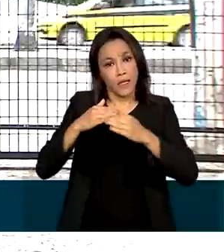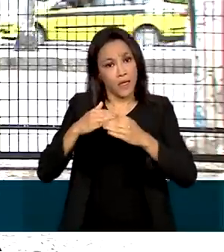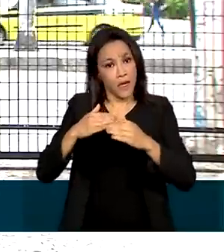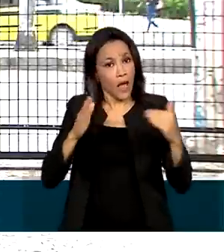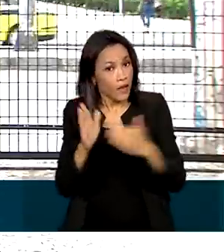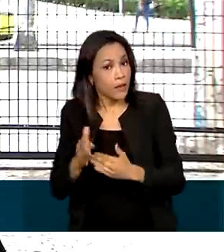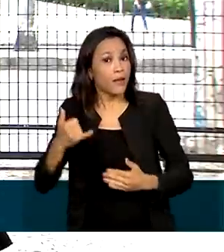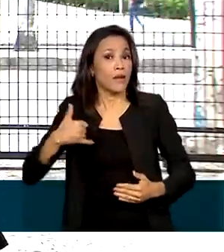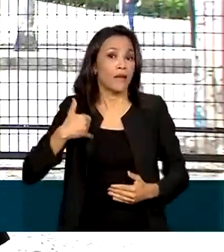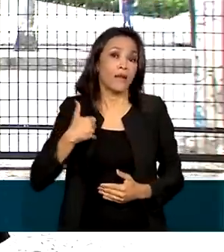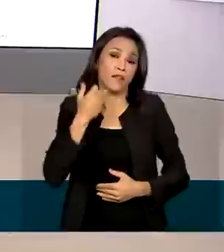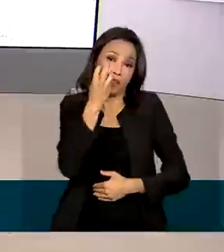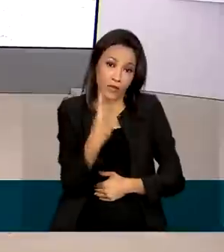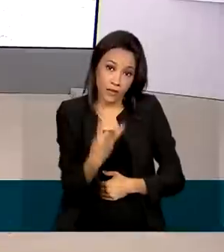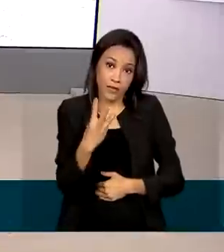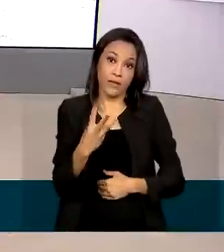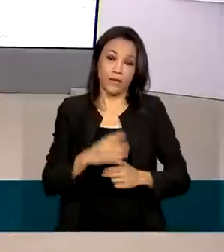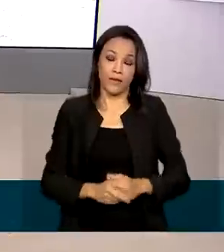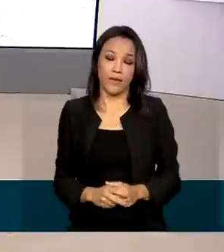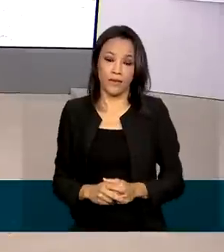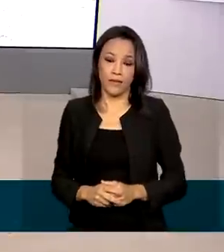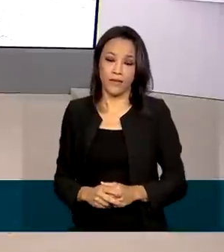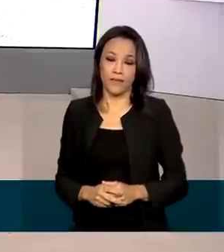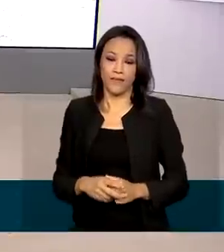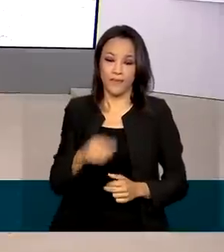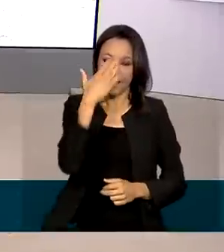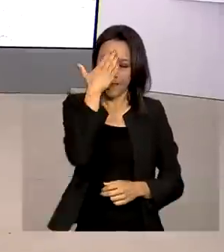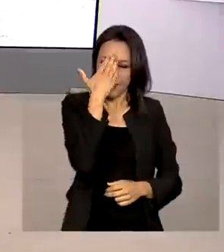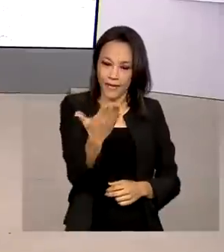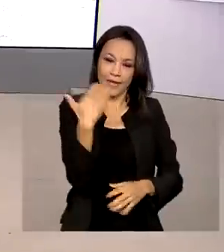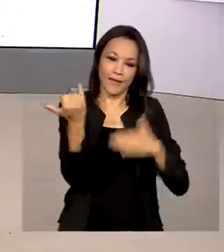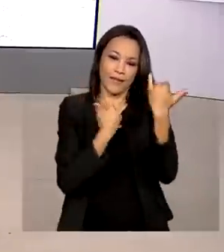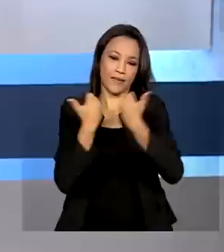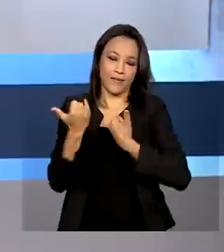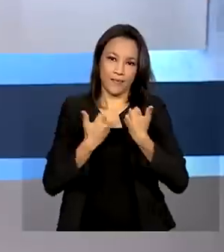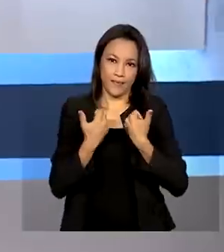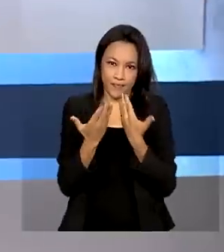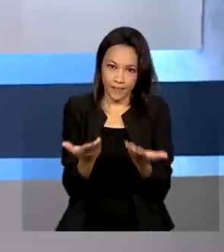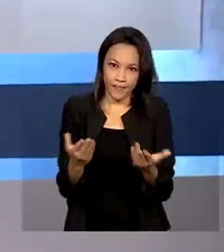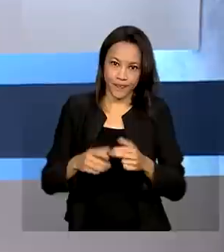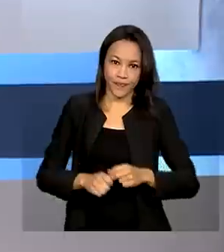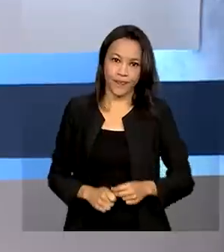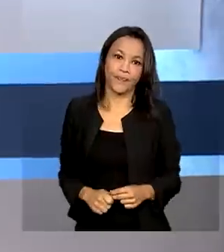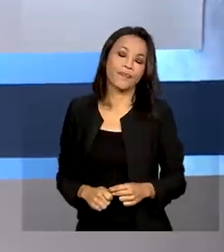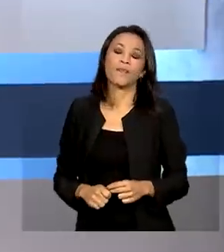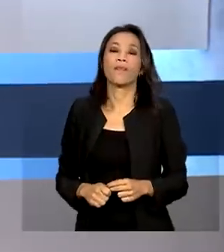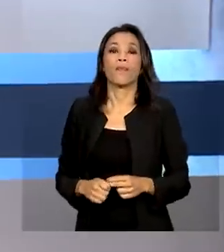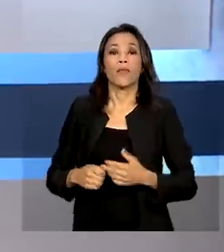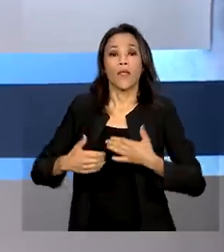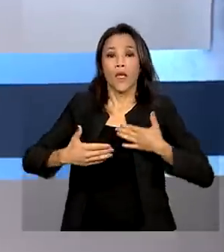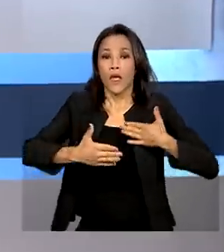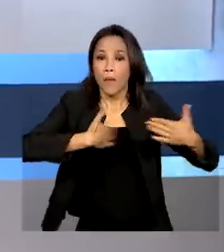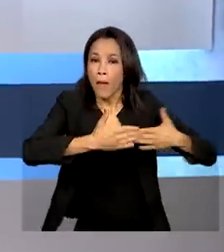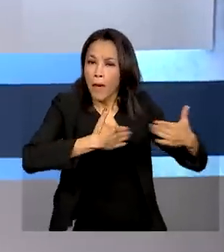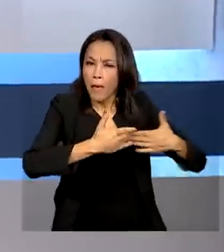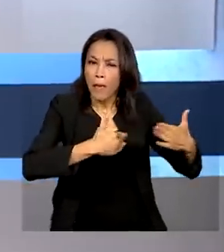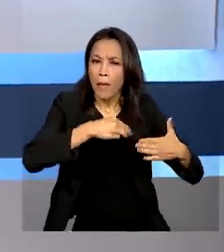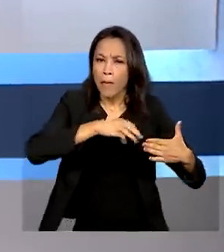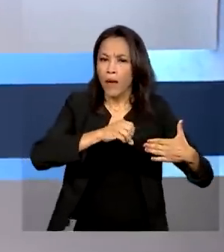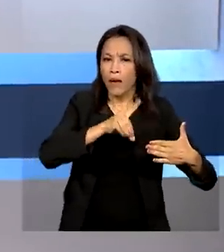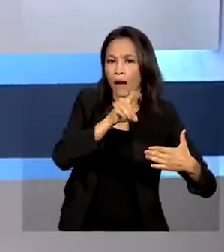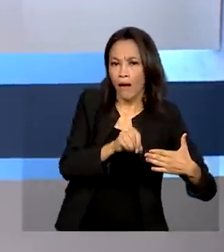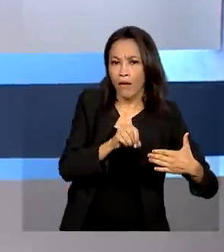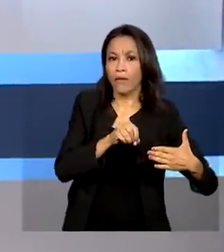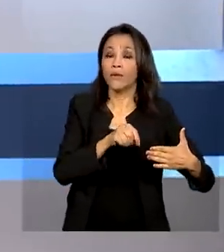de três anos. Volto com você, Renata. Tá certo. Muito obrigada pelas informações, Priscila. O mercado financeiro está prevendo um